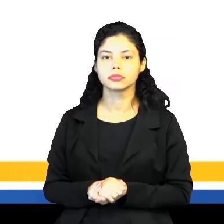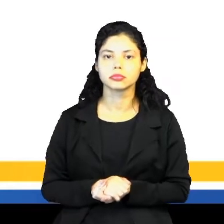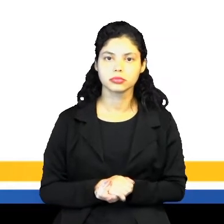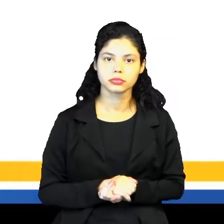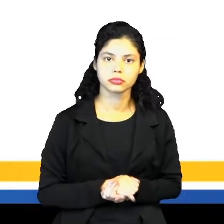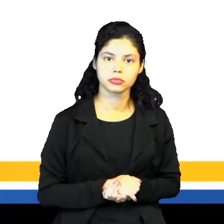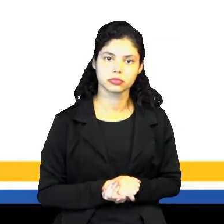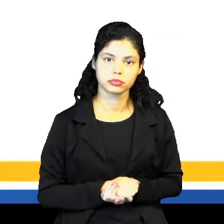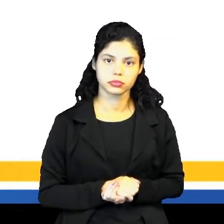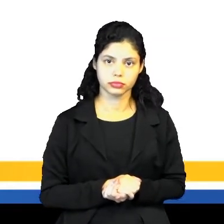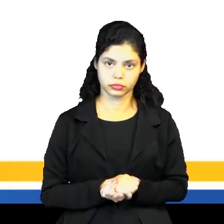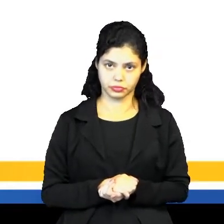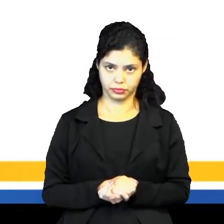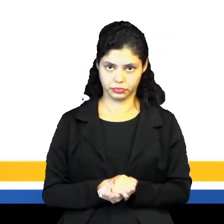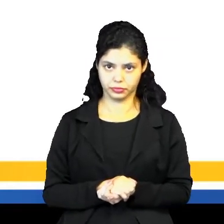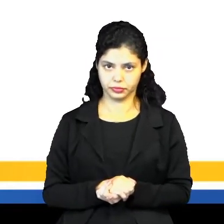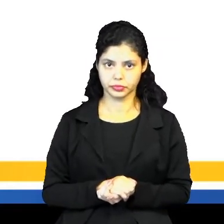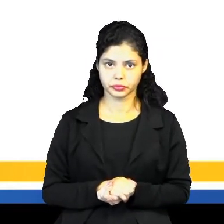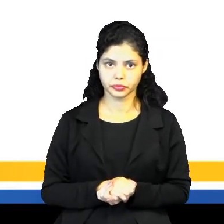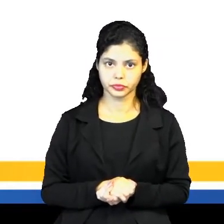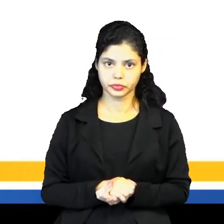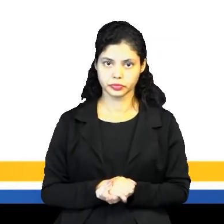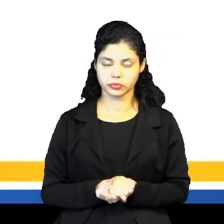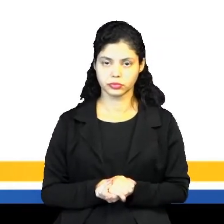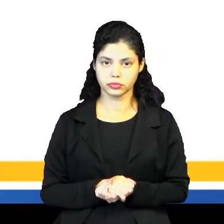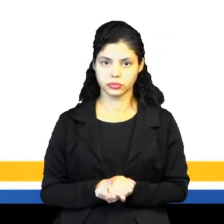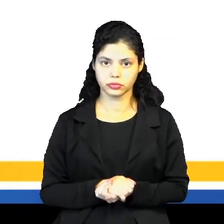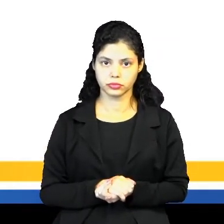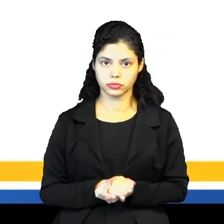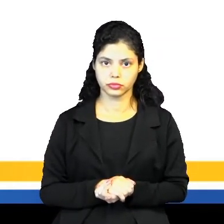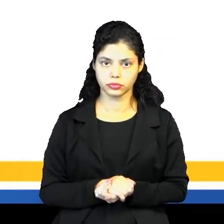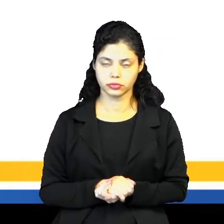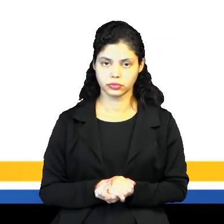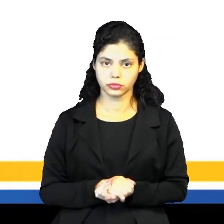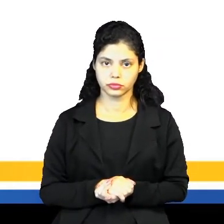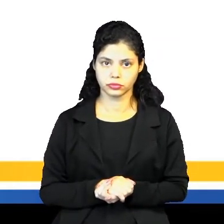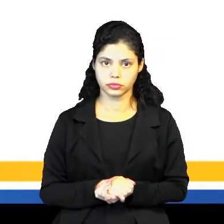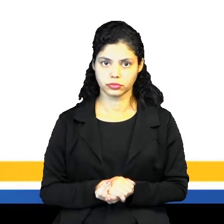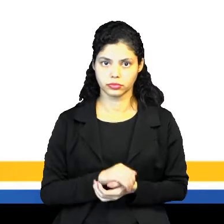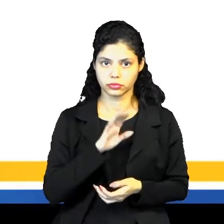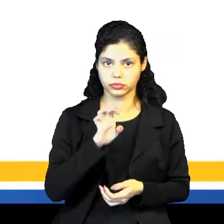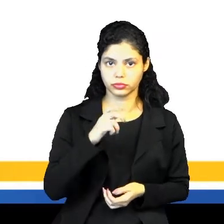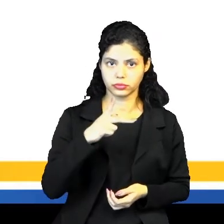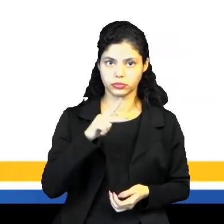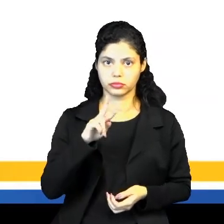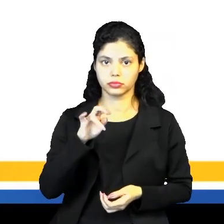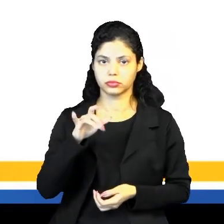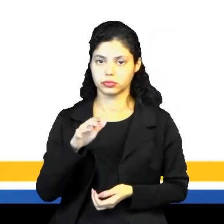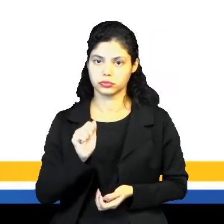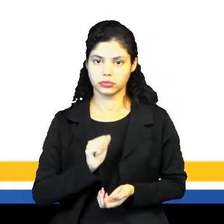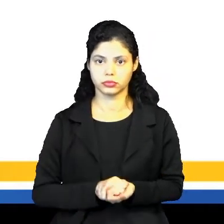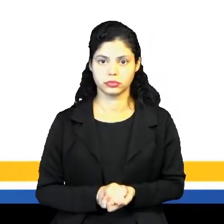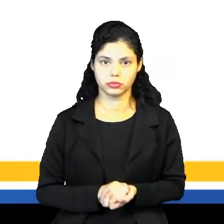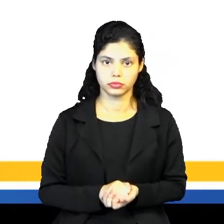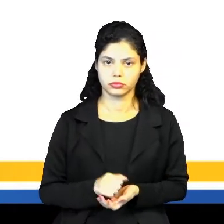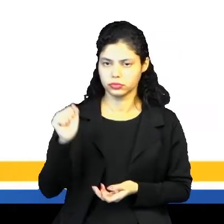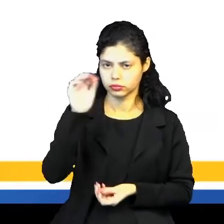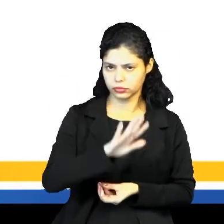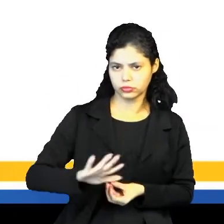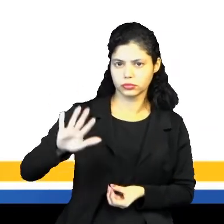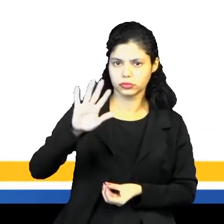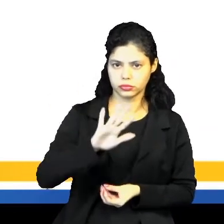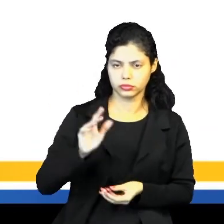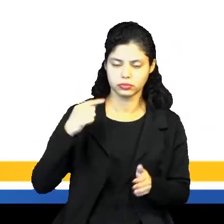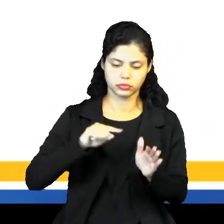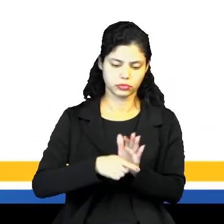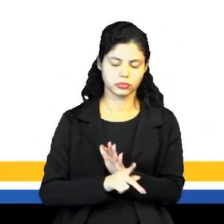vai inscrito em lugar de onde proviene na notícia, né? Então, essa epígrafe ou antetítulo, né? Geralmente,